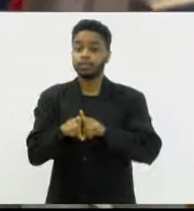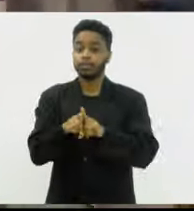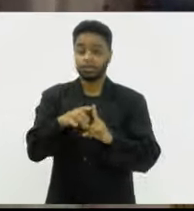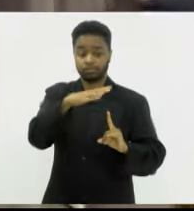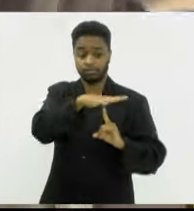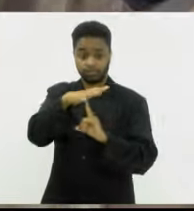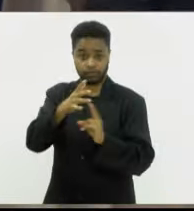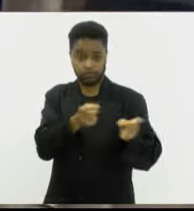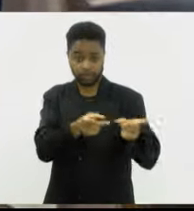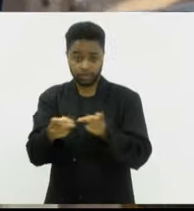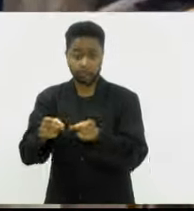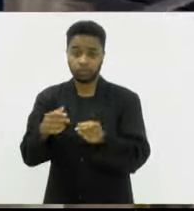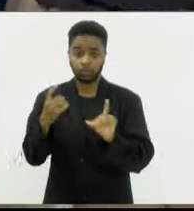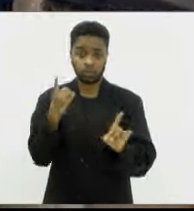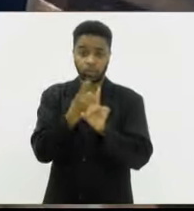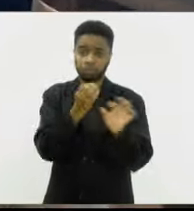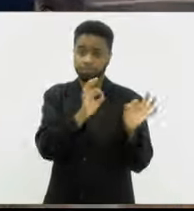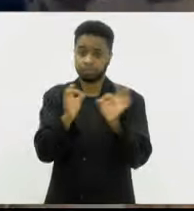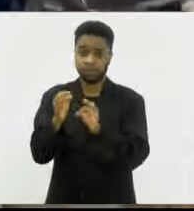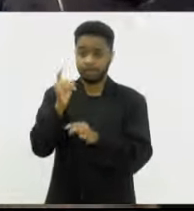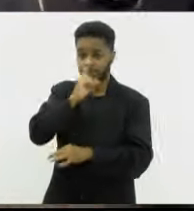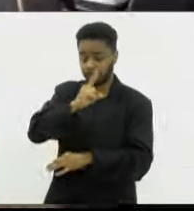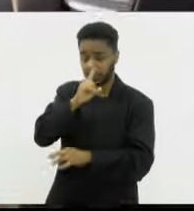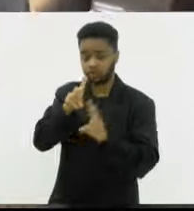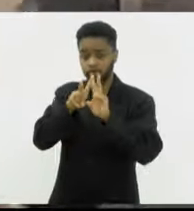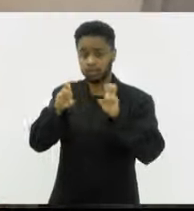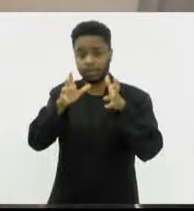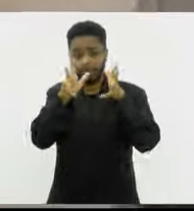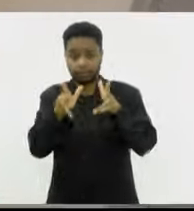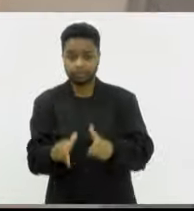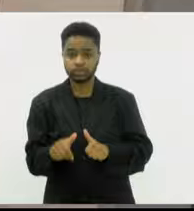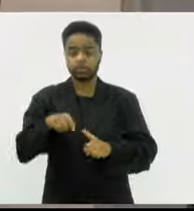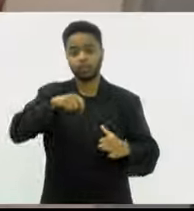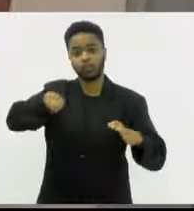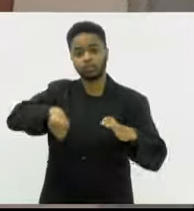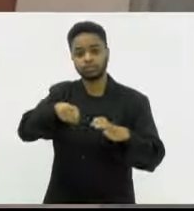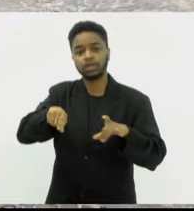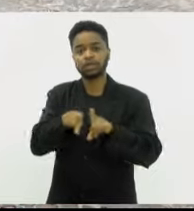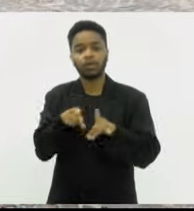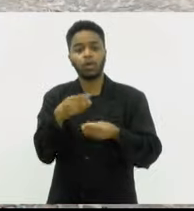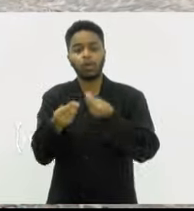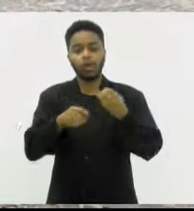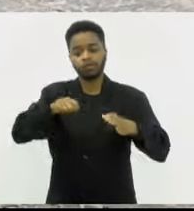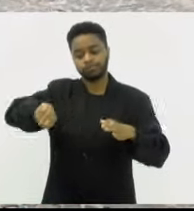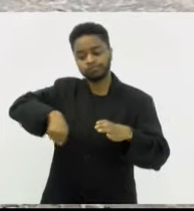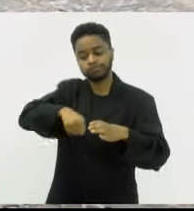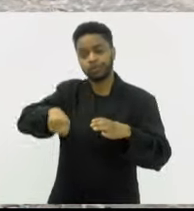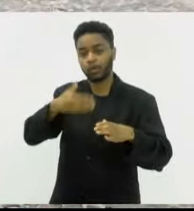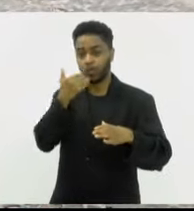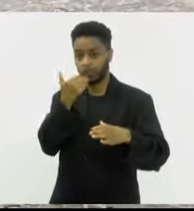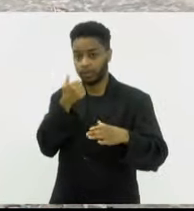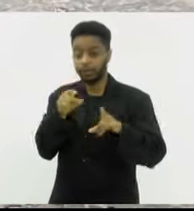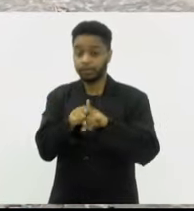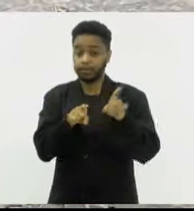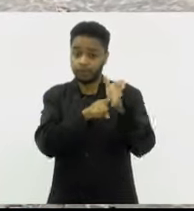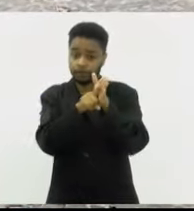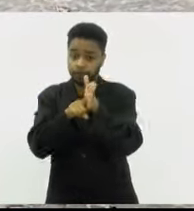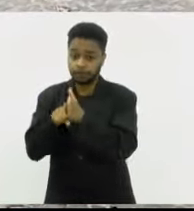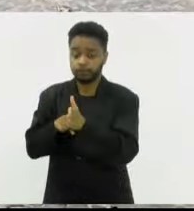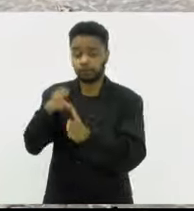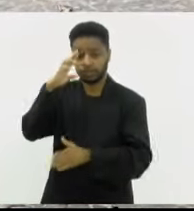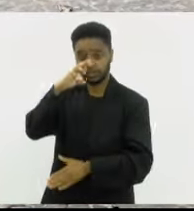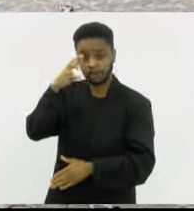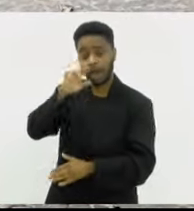foi encontrada nenhuma irregularidade em relação à higiene da cozinha e à manipulação de alimentos. Os fiscais do PROCON aproveitaram a